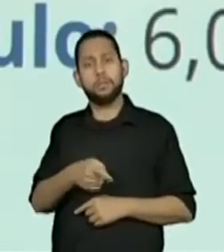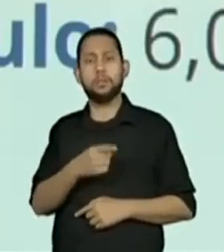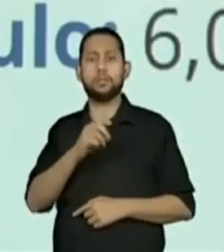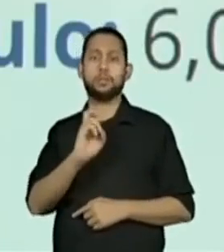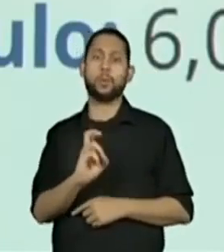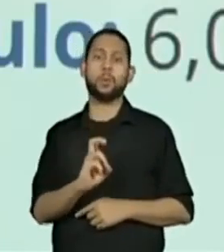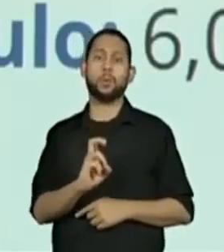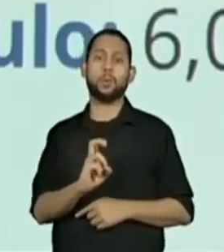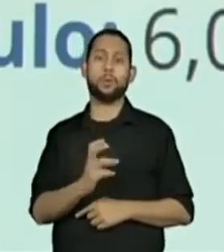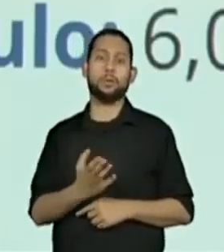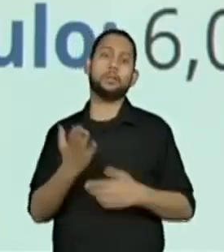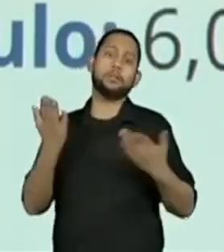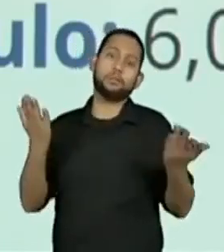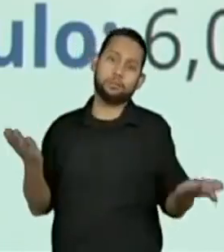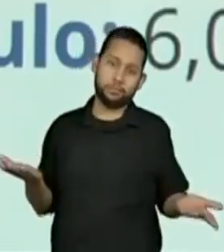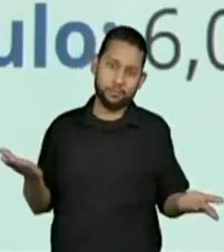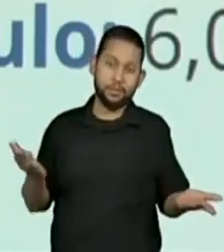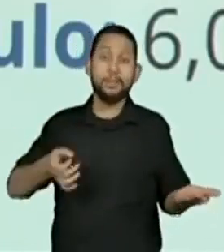está certo aí?